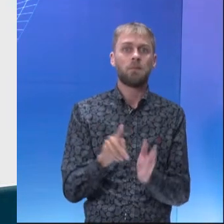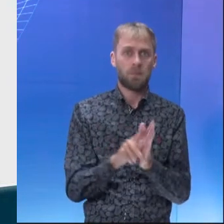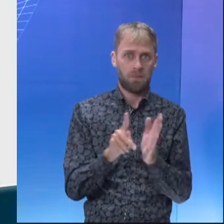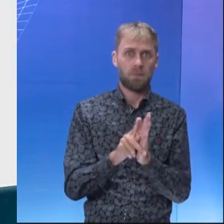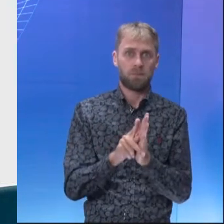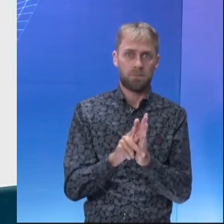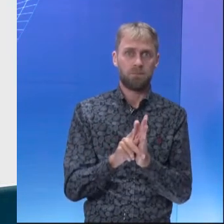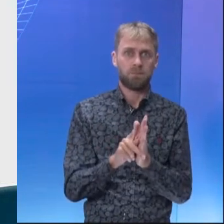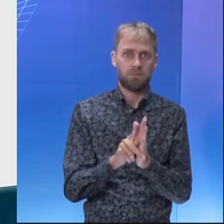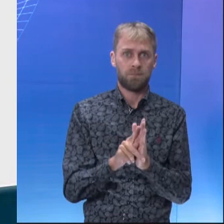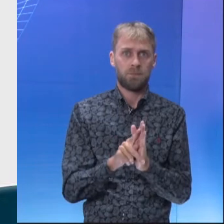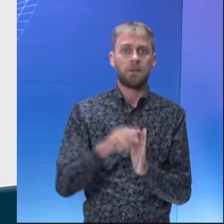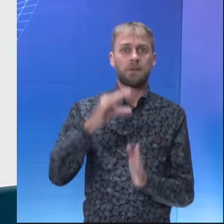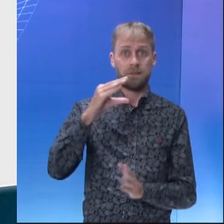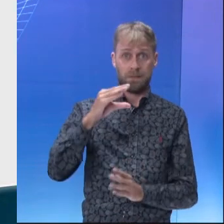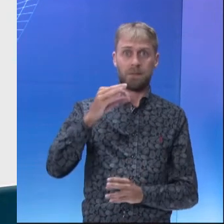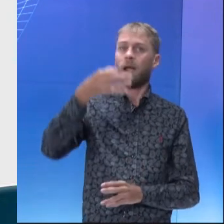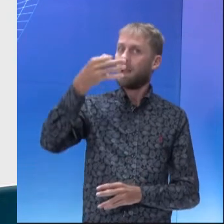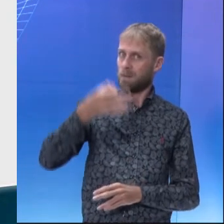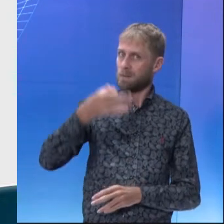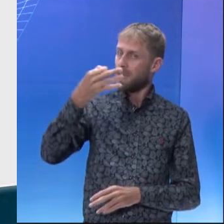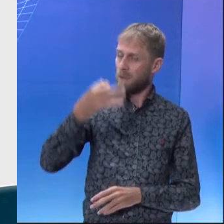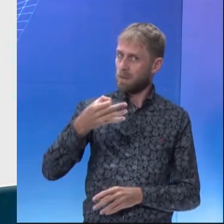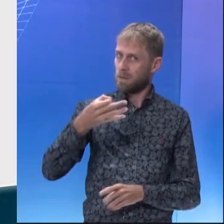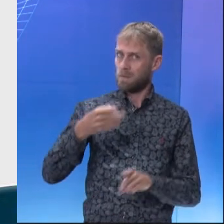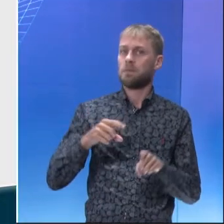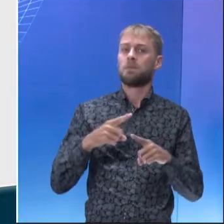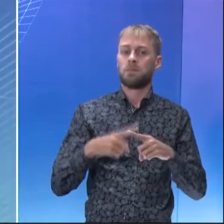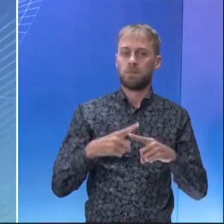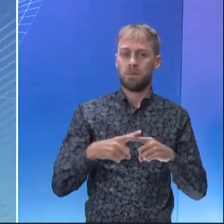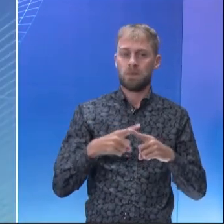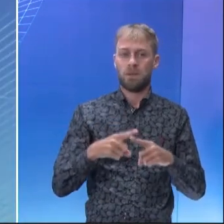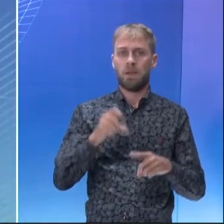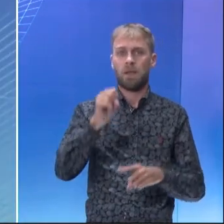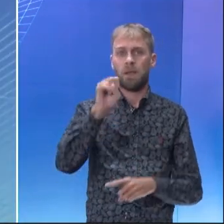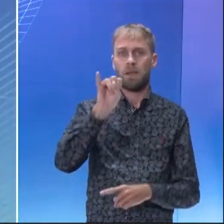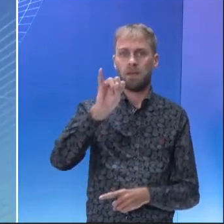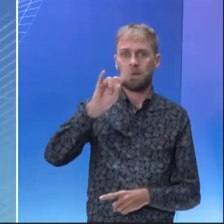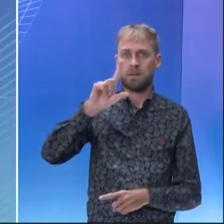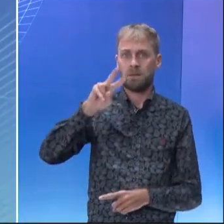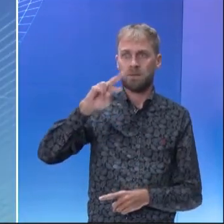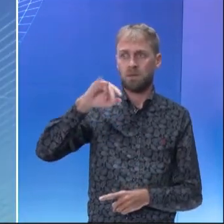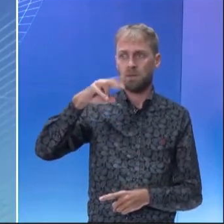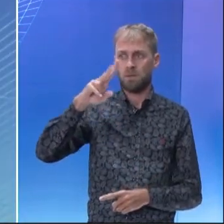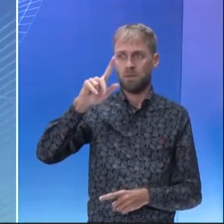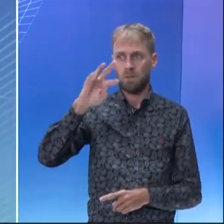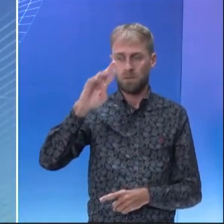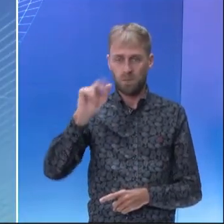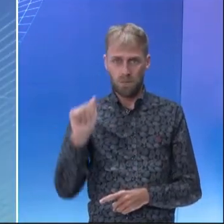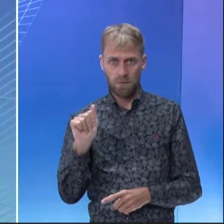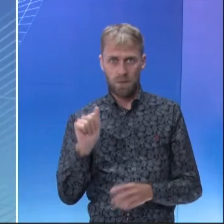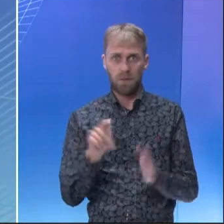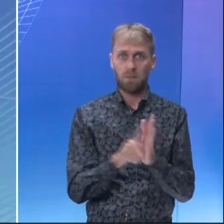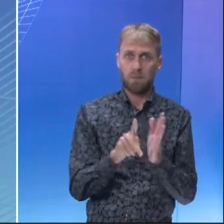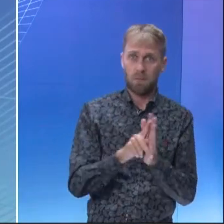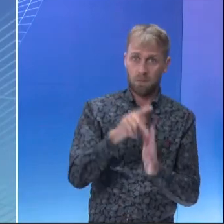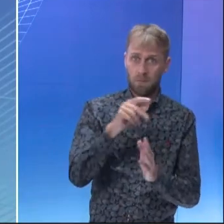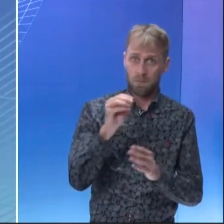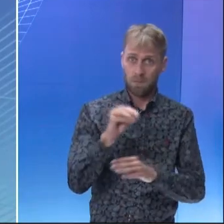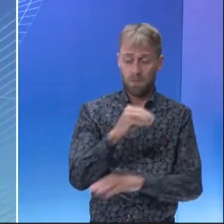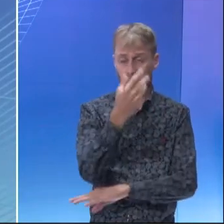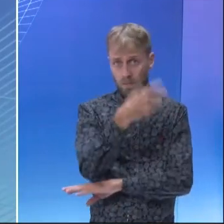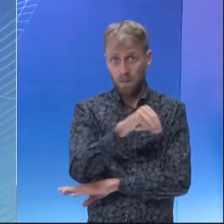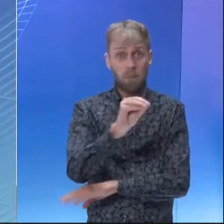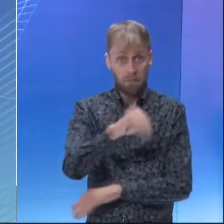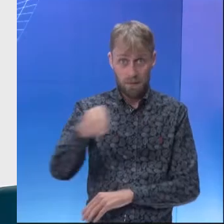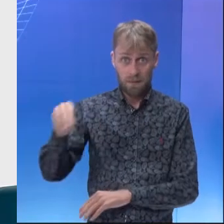nosso gabarito. Por quê? Silvicultura está relacionado a reflorestamento. Então a letra C, nesse